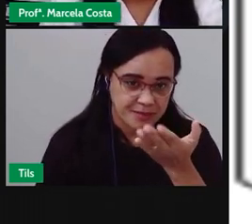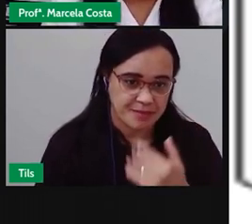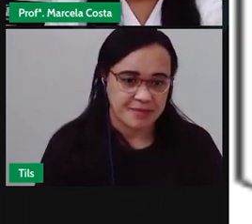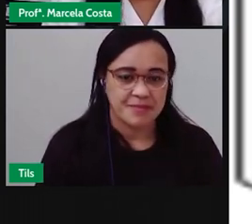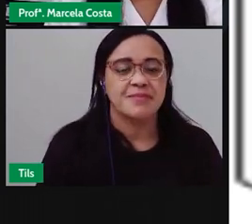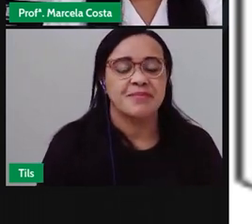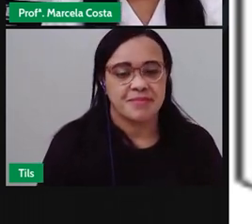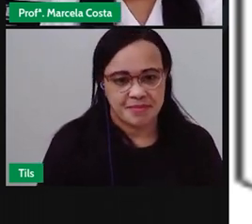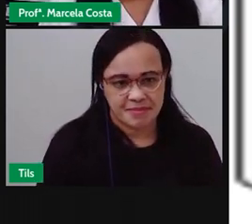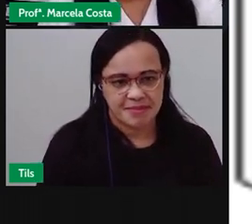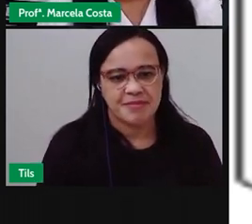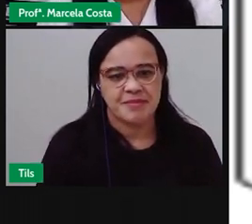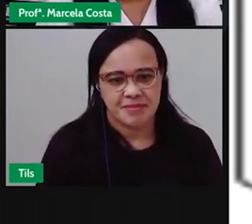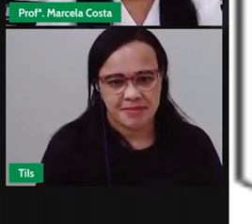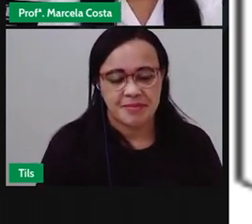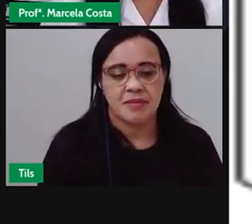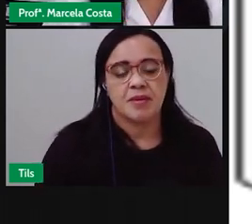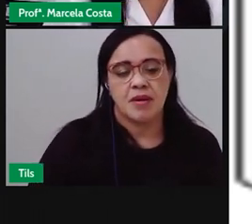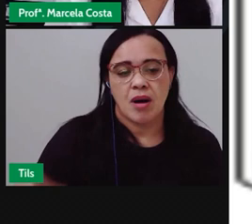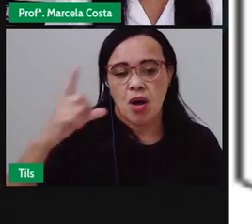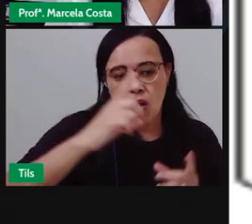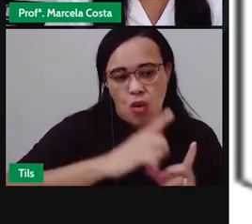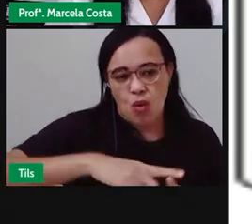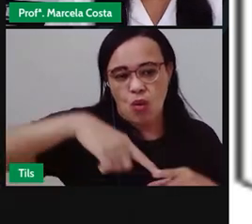Lê Lê de Lua